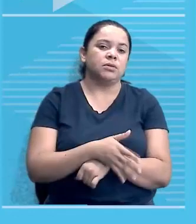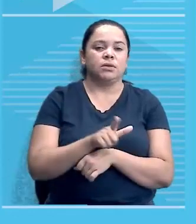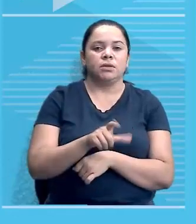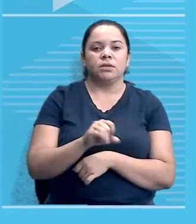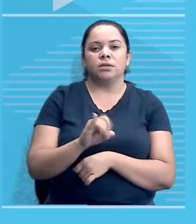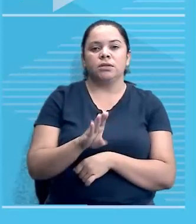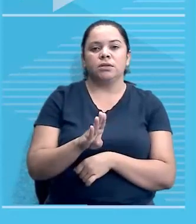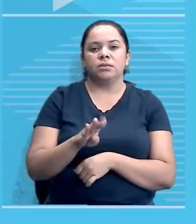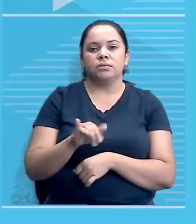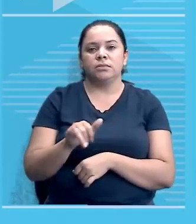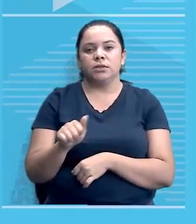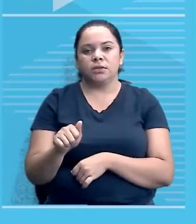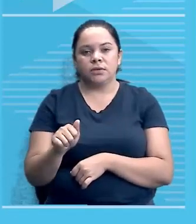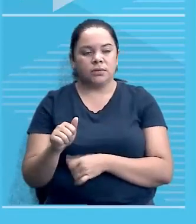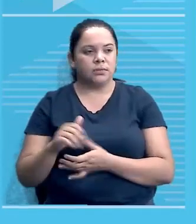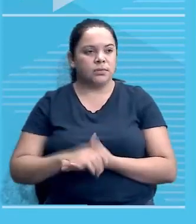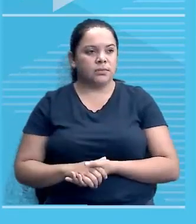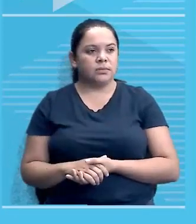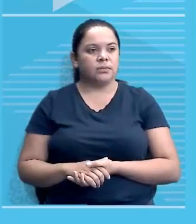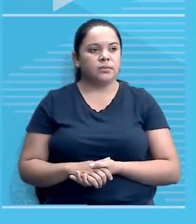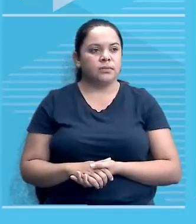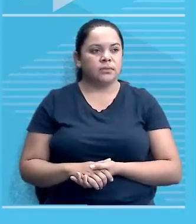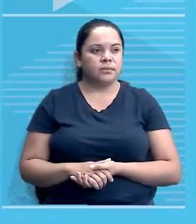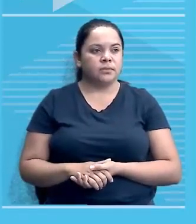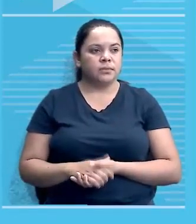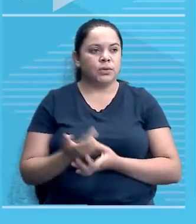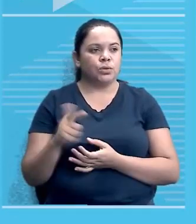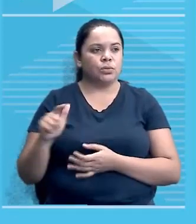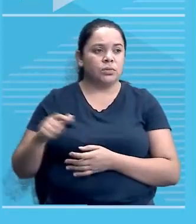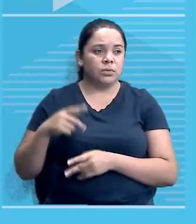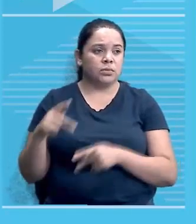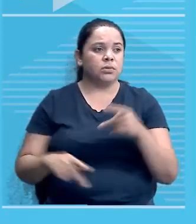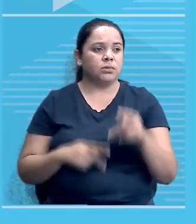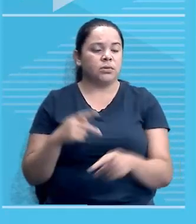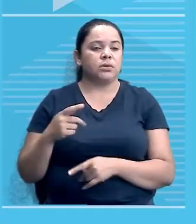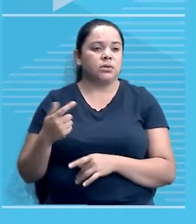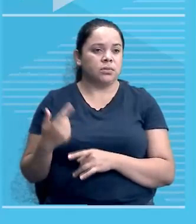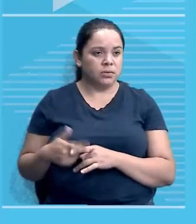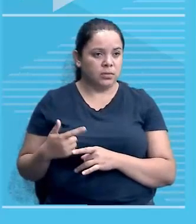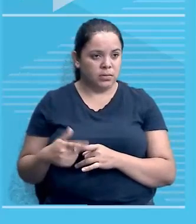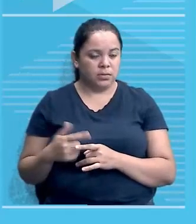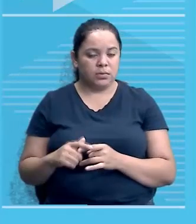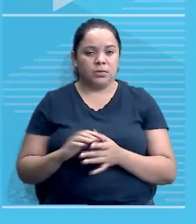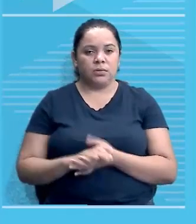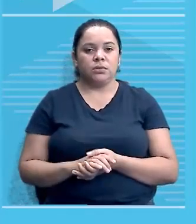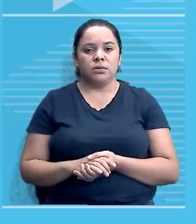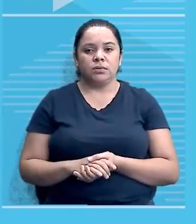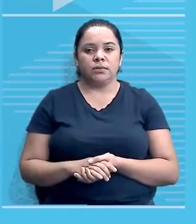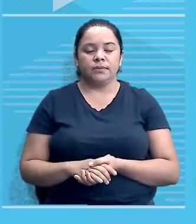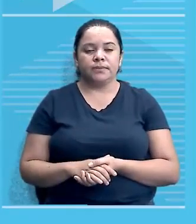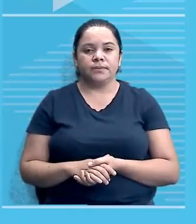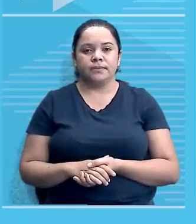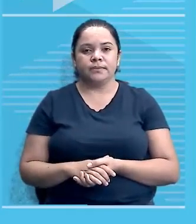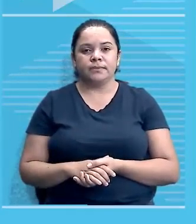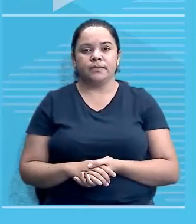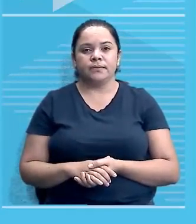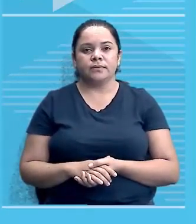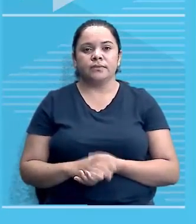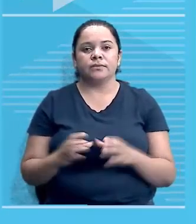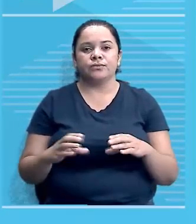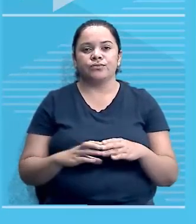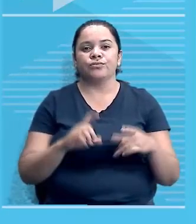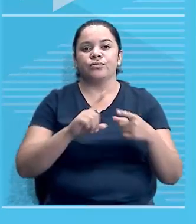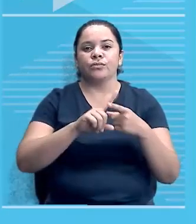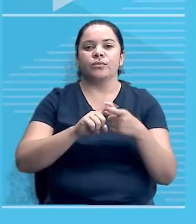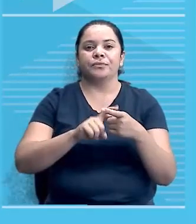Porque está dentro dessa argumentação dos fascistas e também dos nazistas, né? De